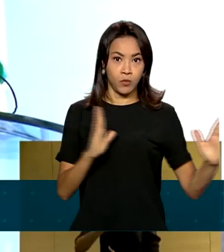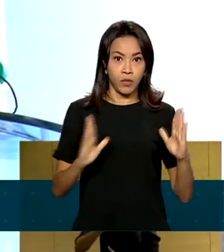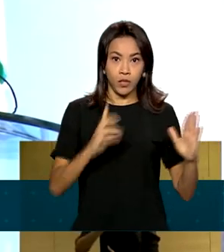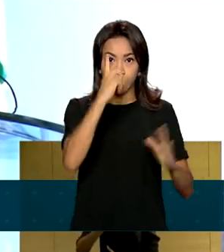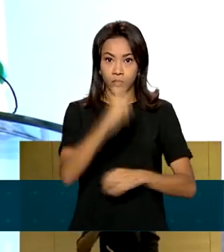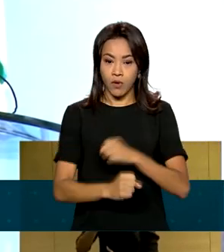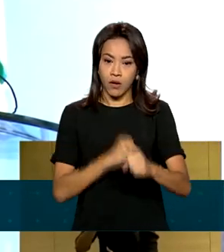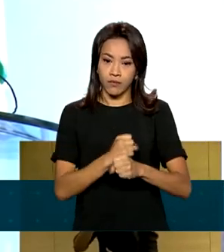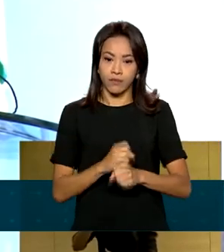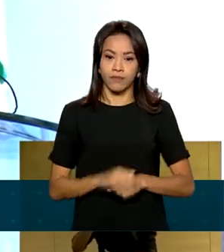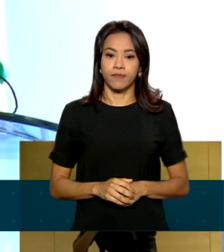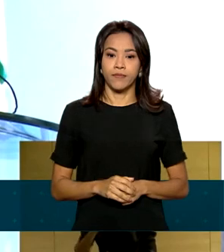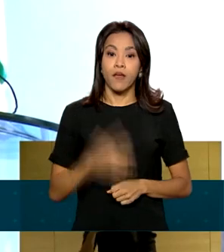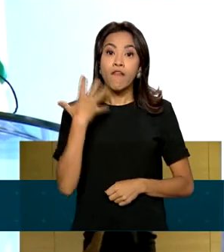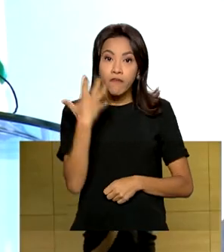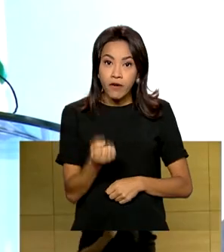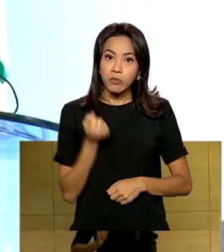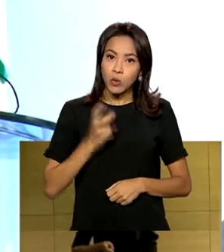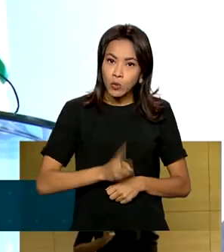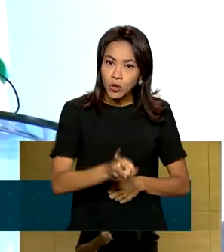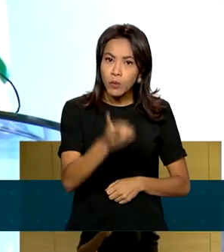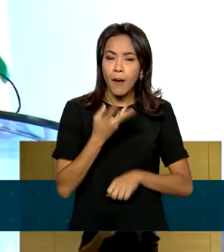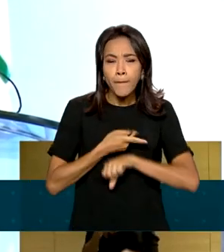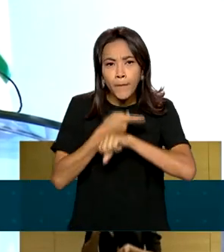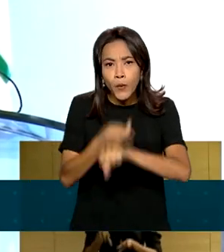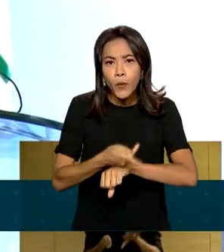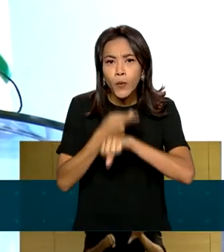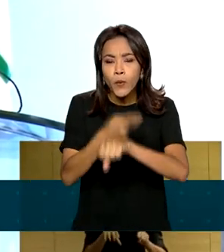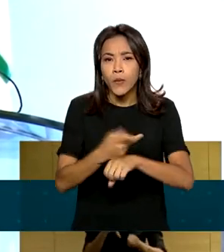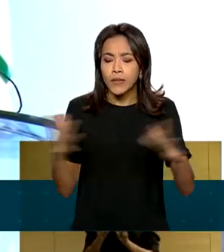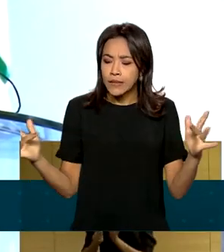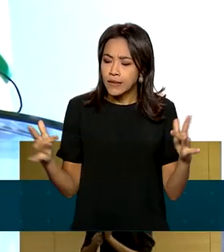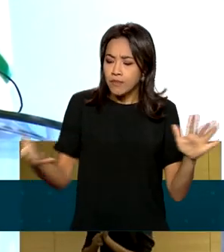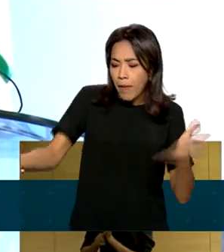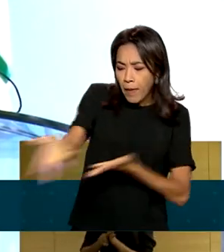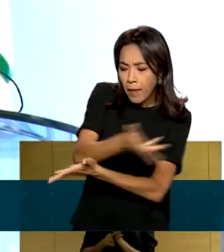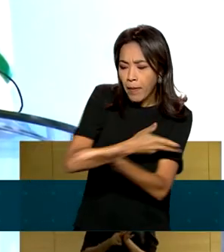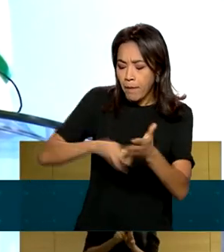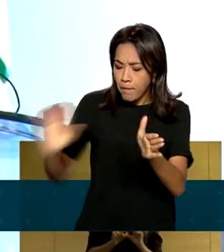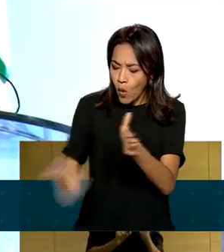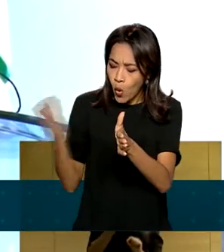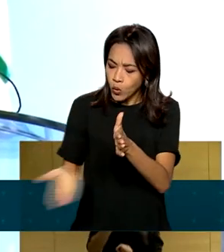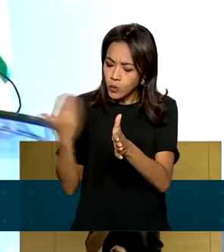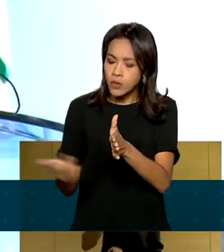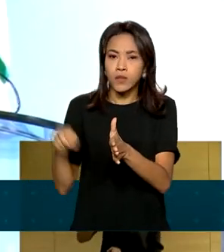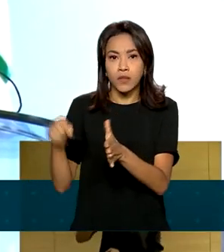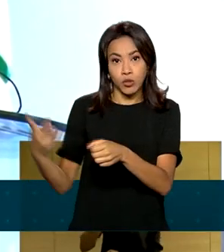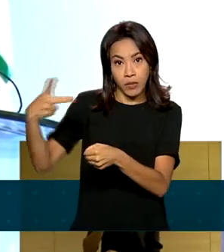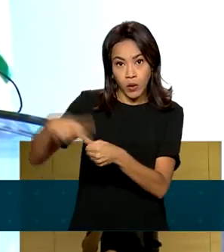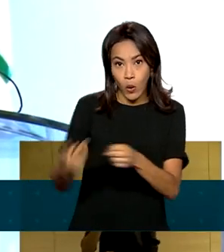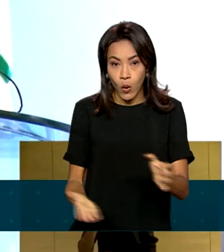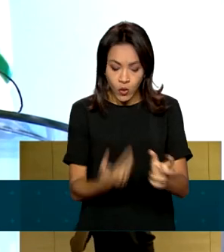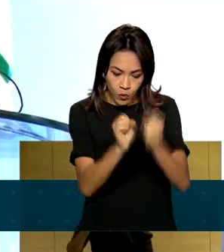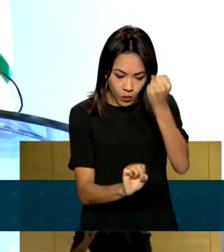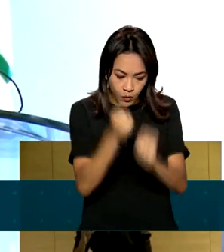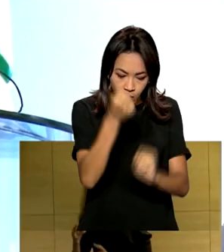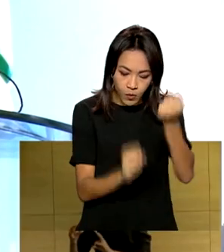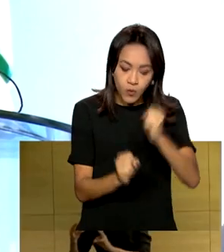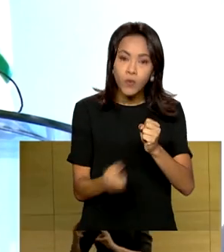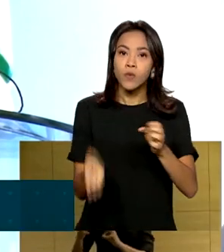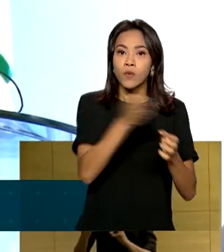ano. Continuaremos buscando maior integração entre a produção de petróleo, o refino e os nossos mercados